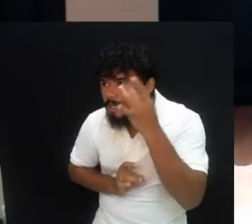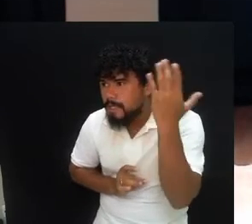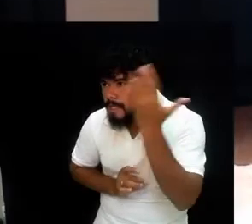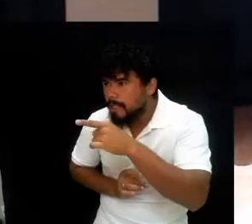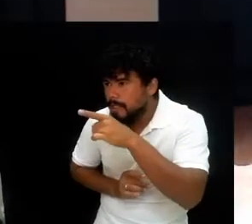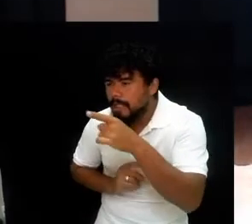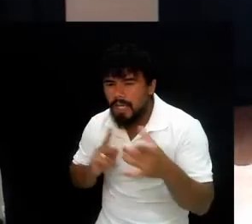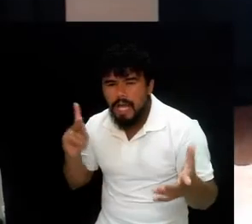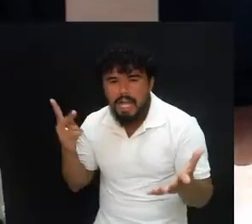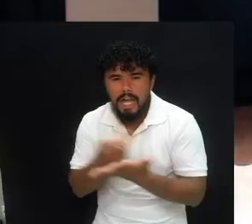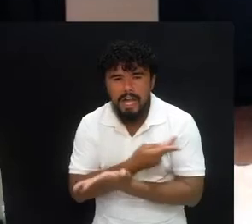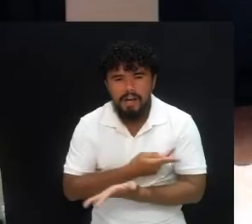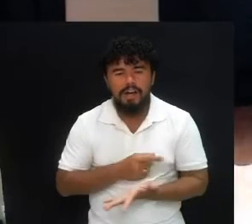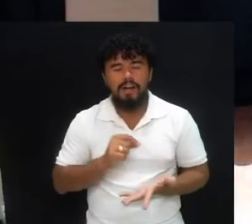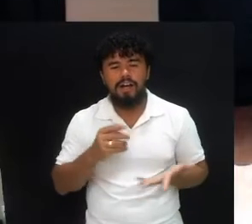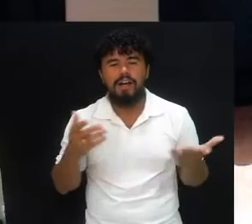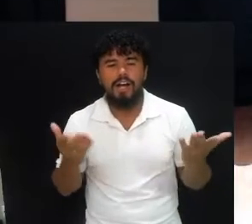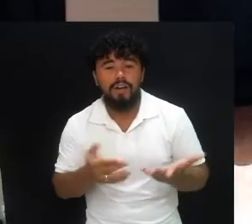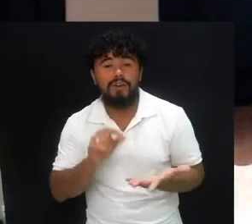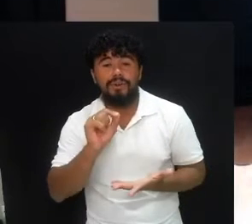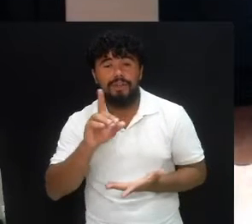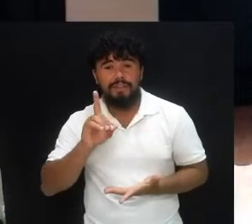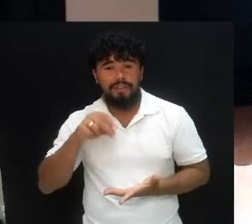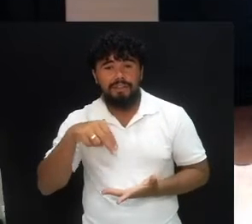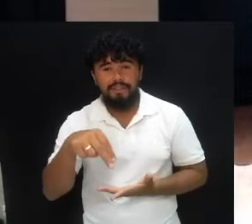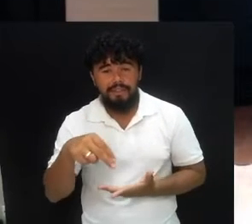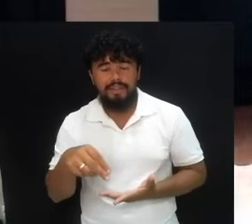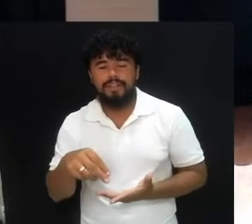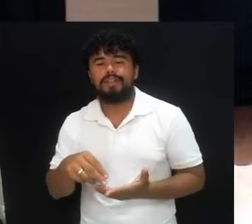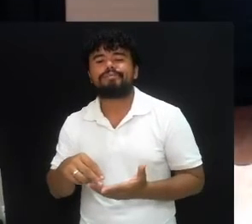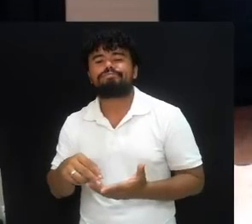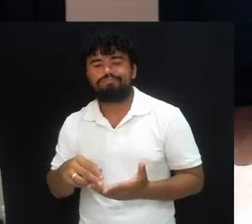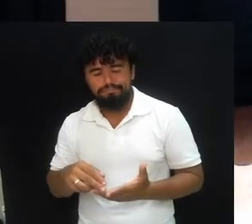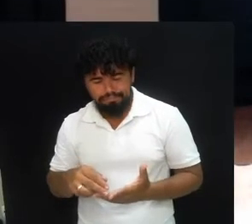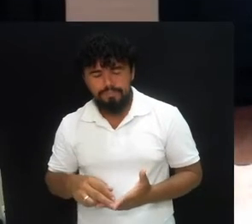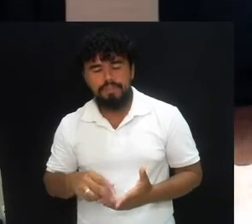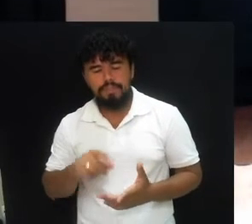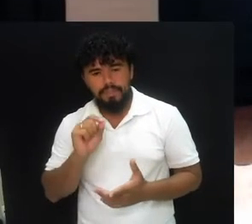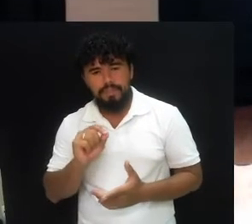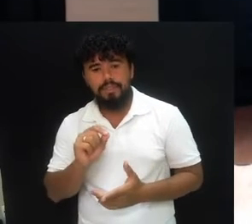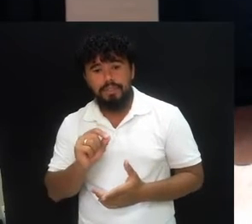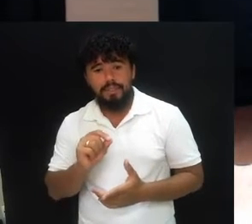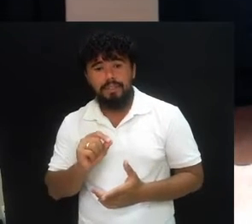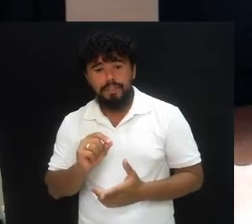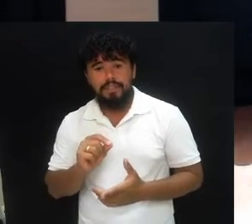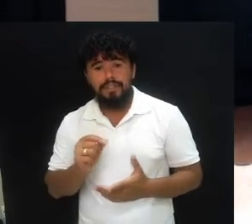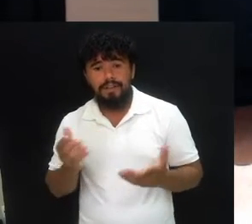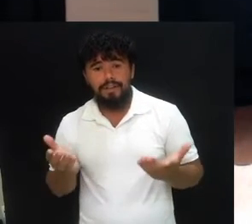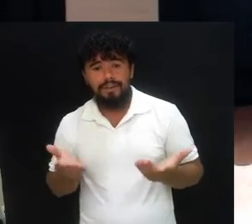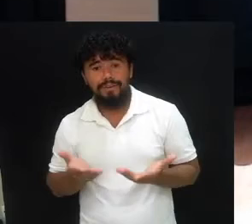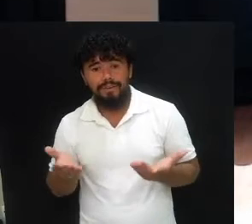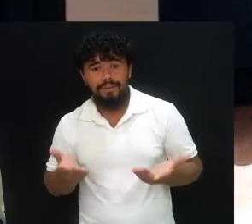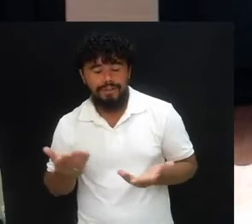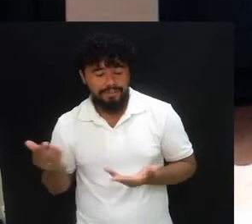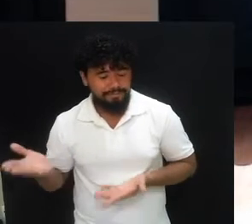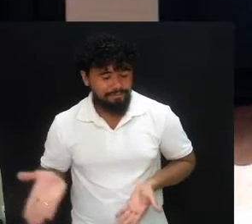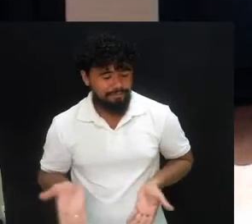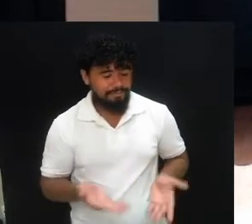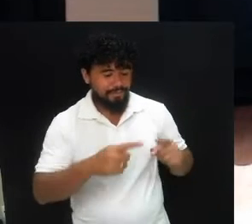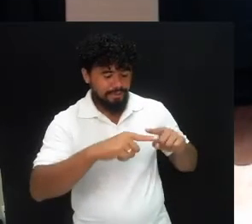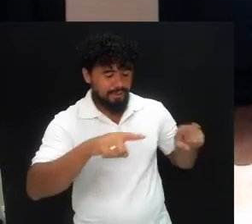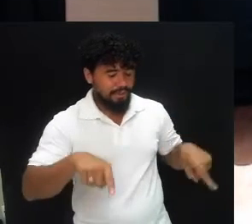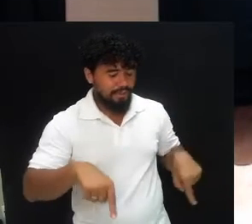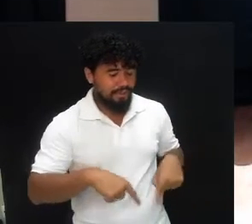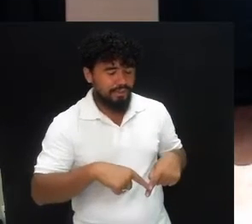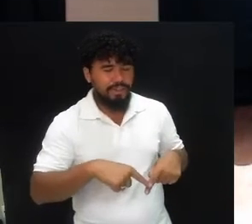uma emboscada. E por causa disso, Daniel, ele foi concedido o privilégio de ir